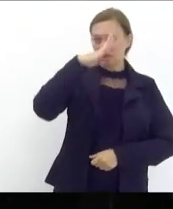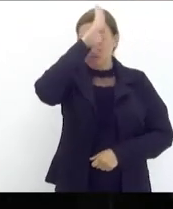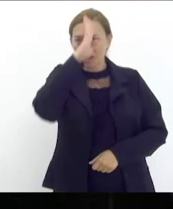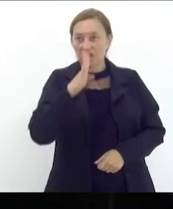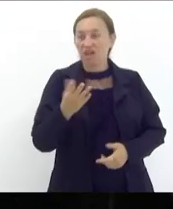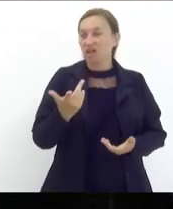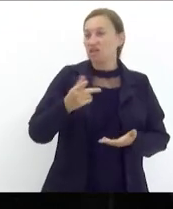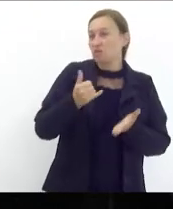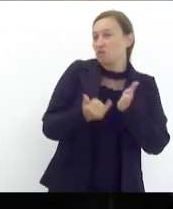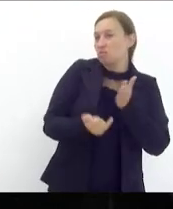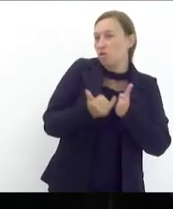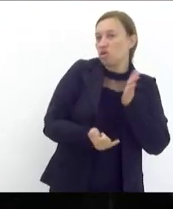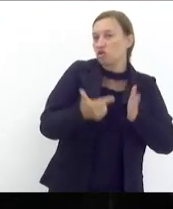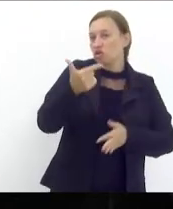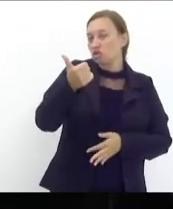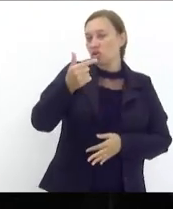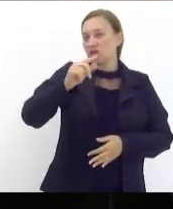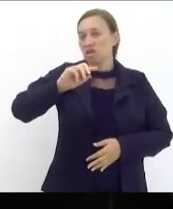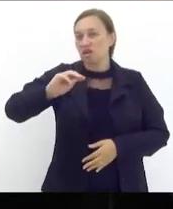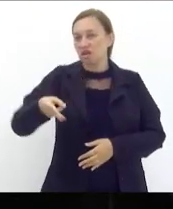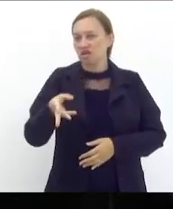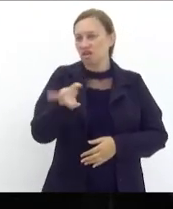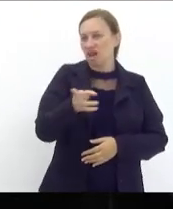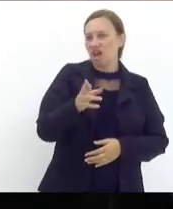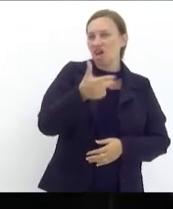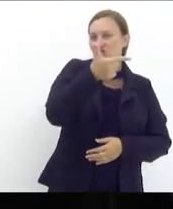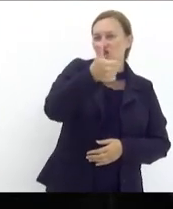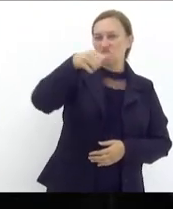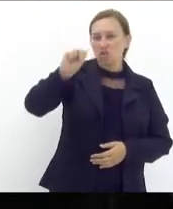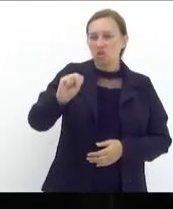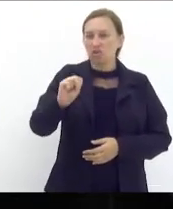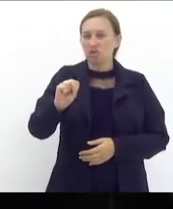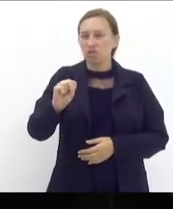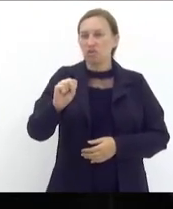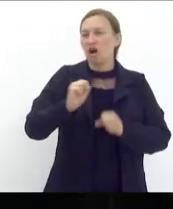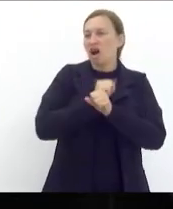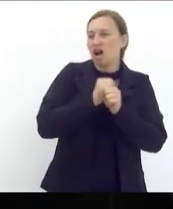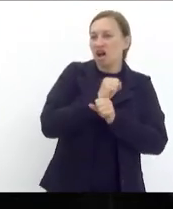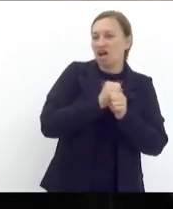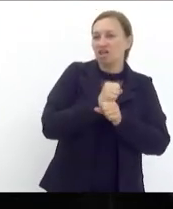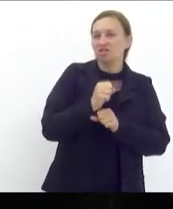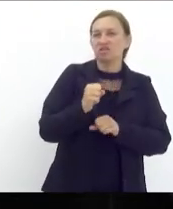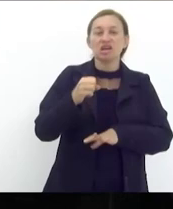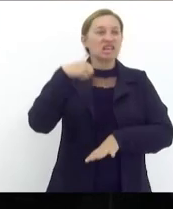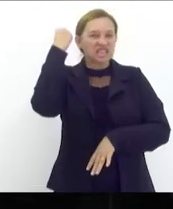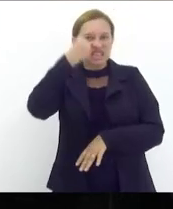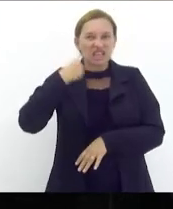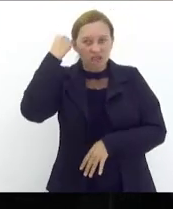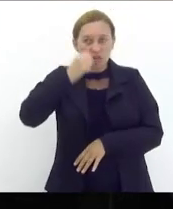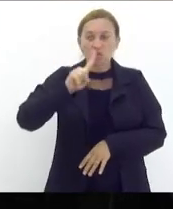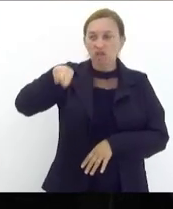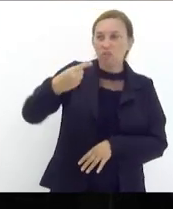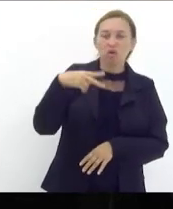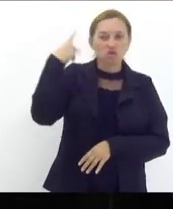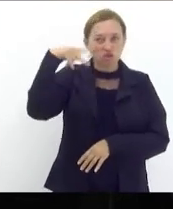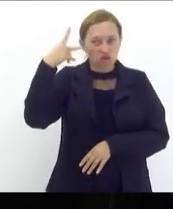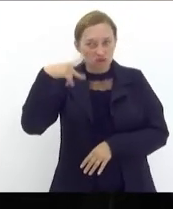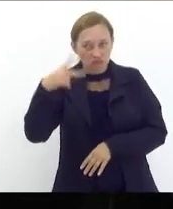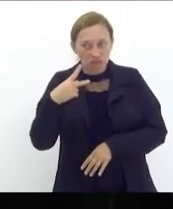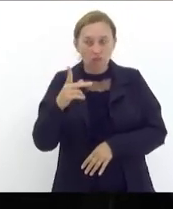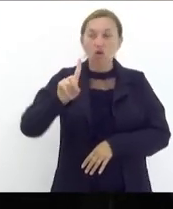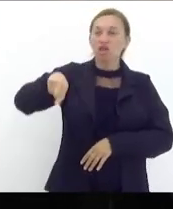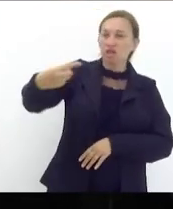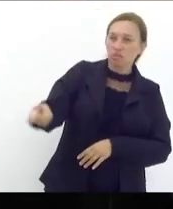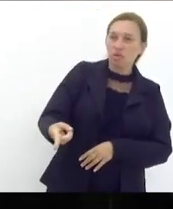2 milhões de reais ficou 28 anos no congresso nacional foi mais 2 anos vereador foi 4